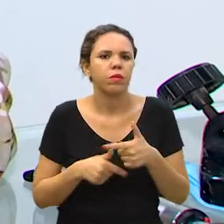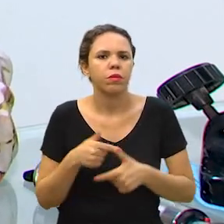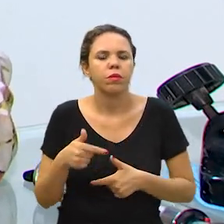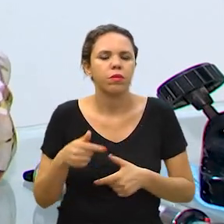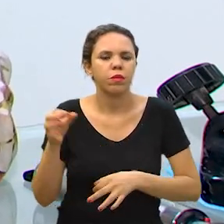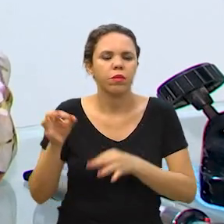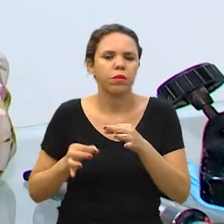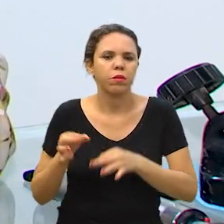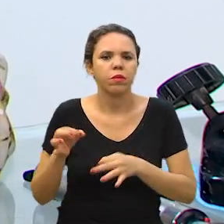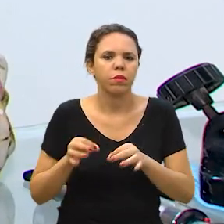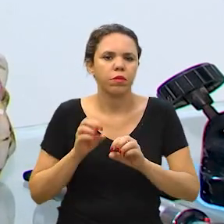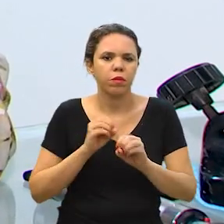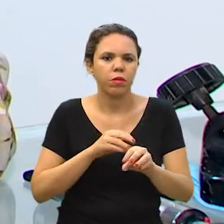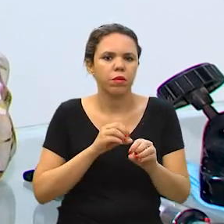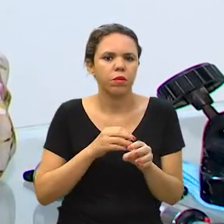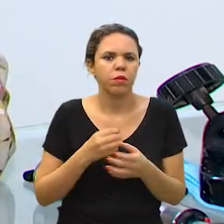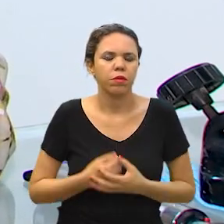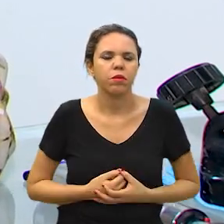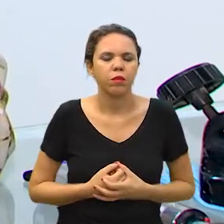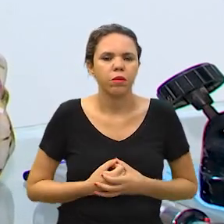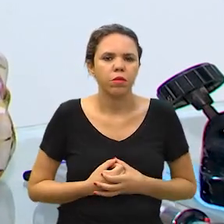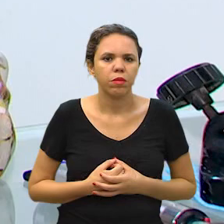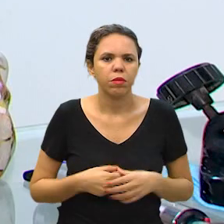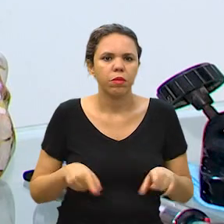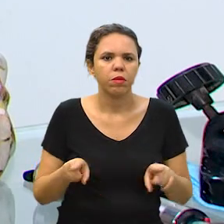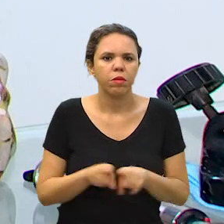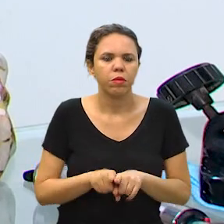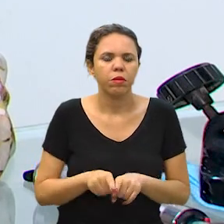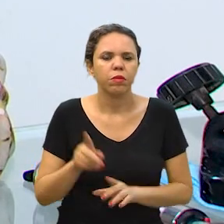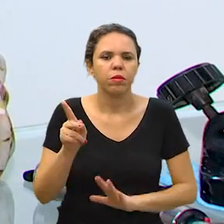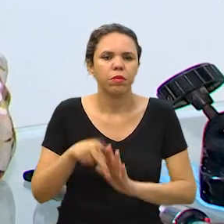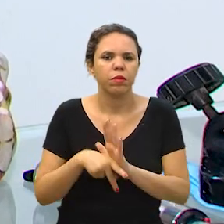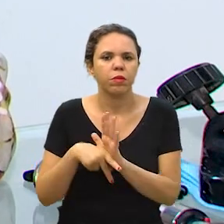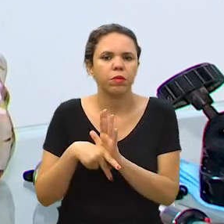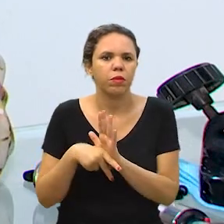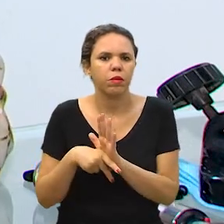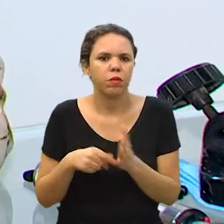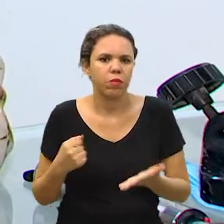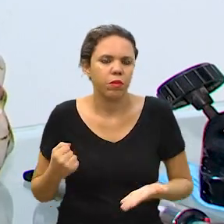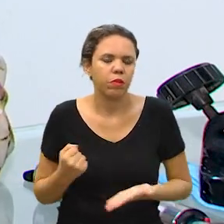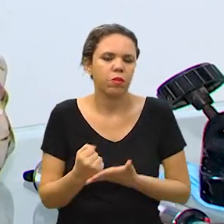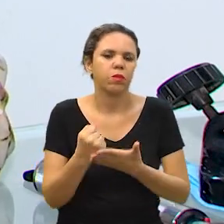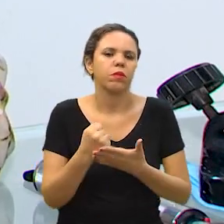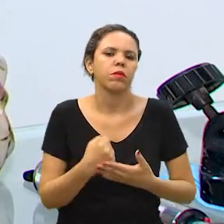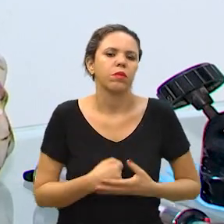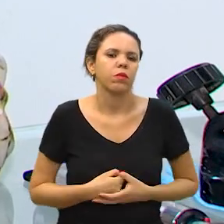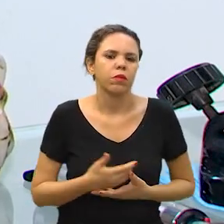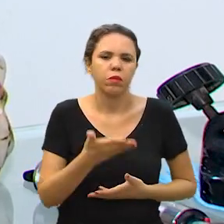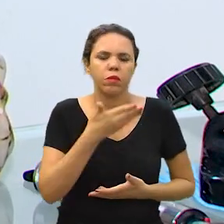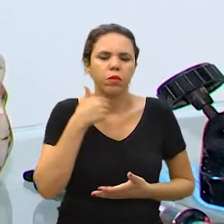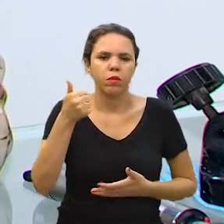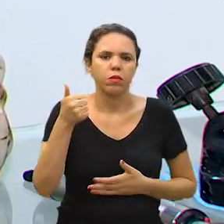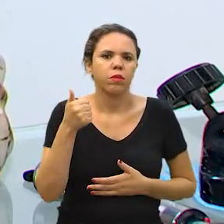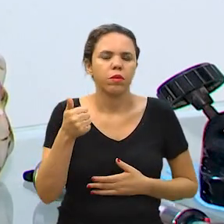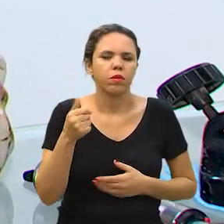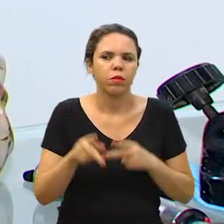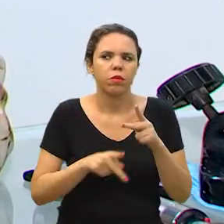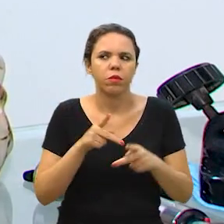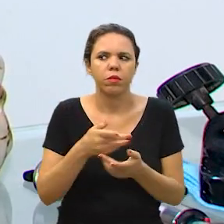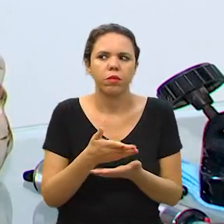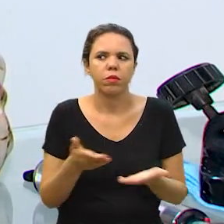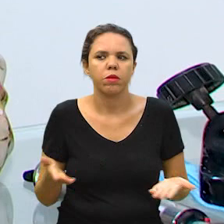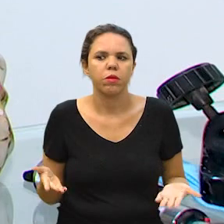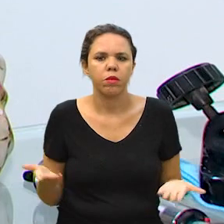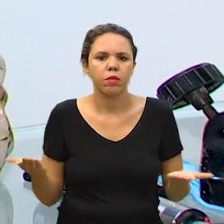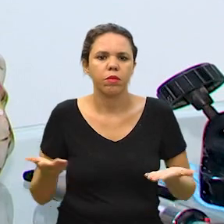trabalha tanto na parte jurídica, educacional, e também com projetos que auxiliem a melhora